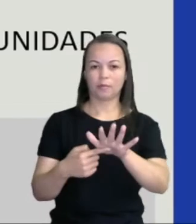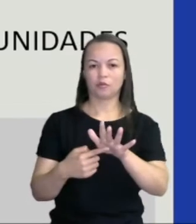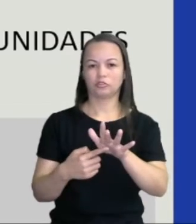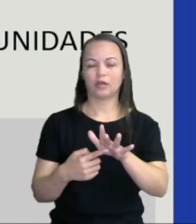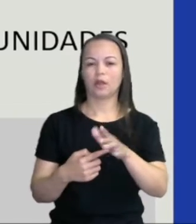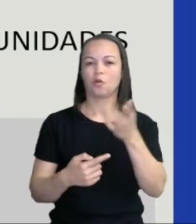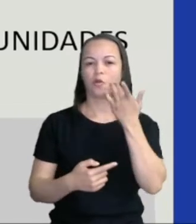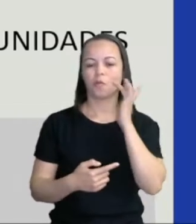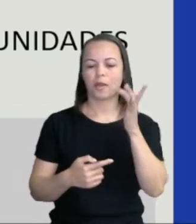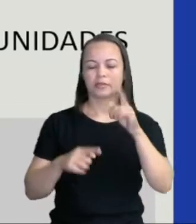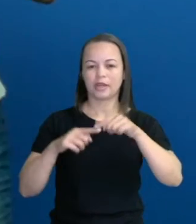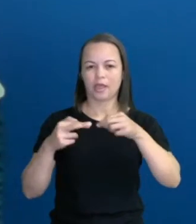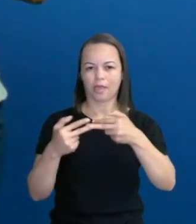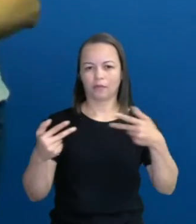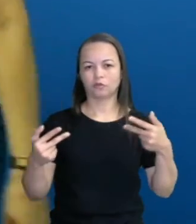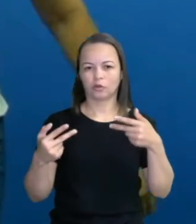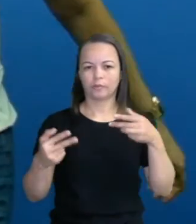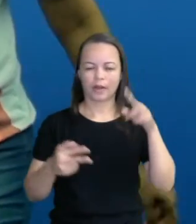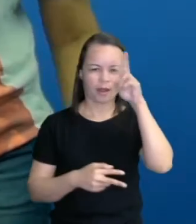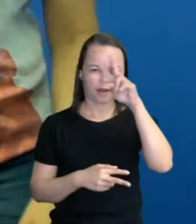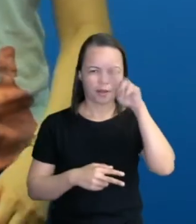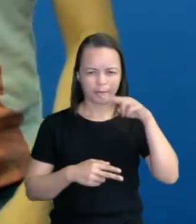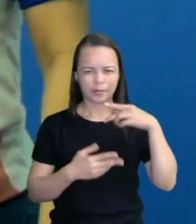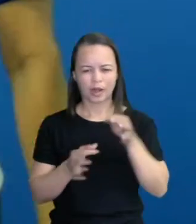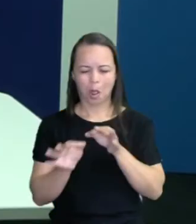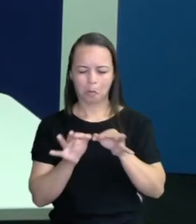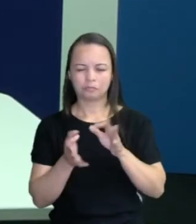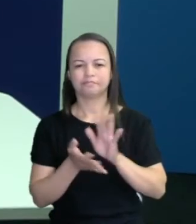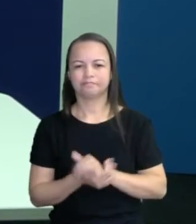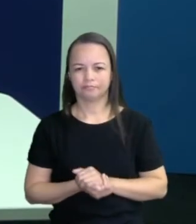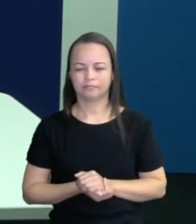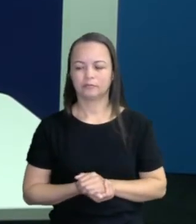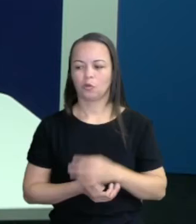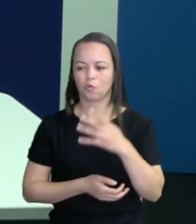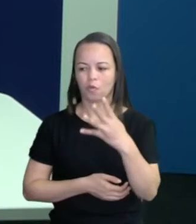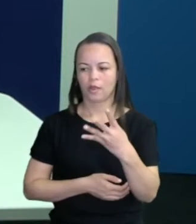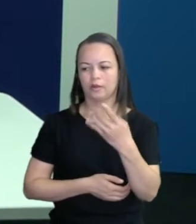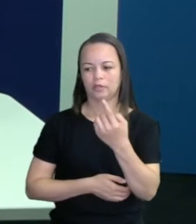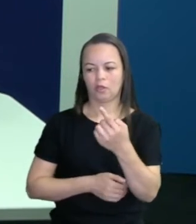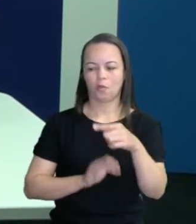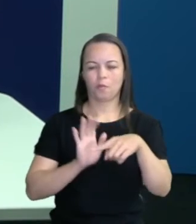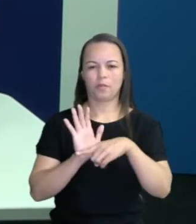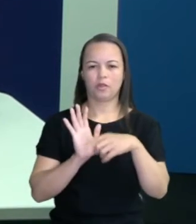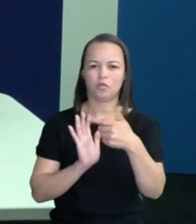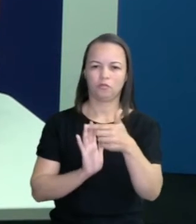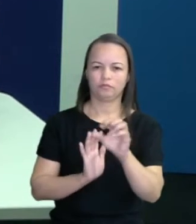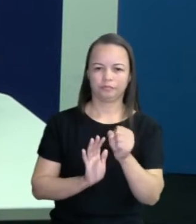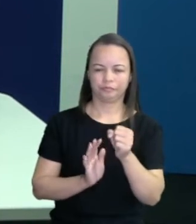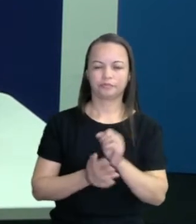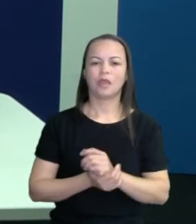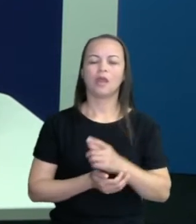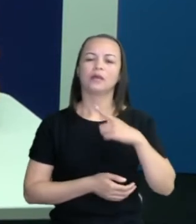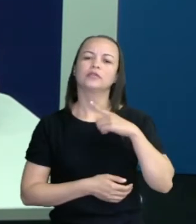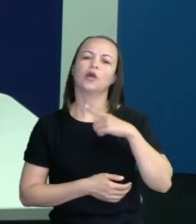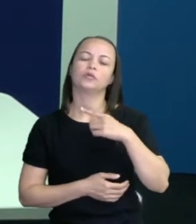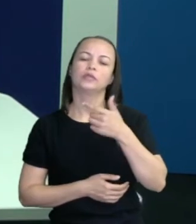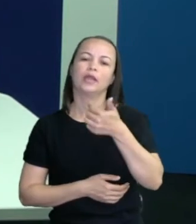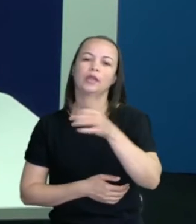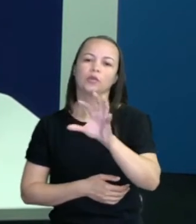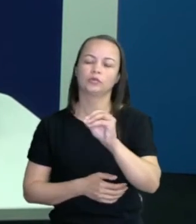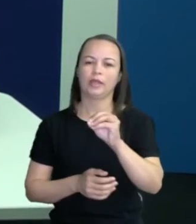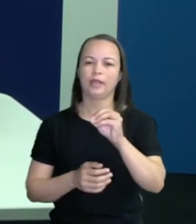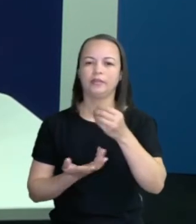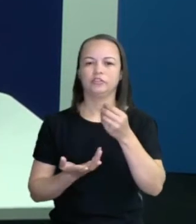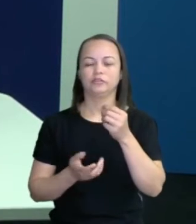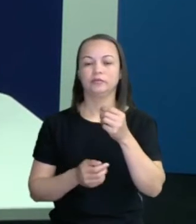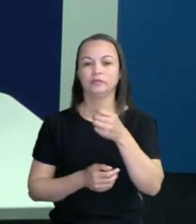dourado, para a gente relembrar bem direitinho? 41 menos 28. Vamos lá. Então, aqui eu já tenho 1, 10, 20,